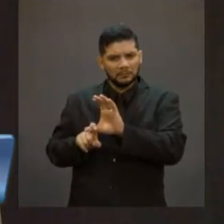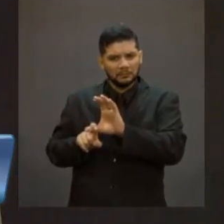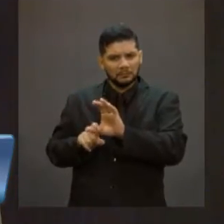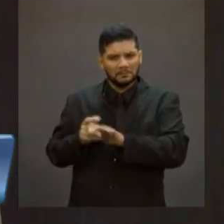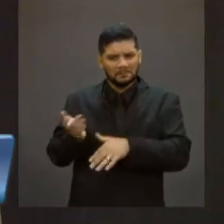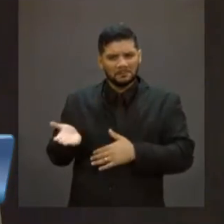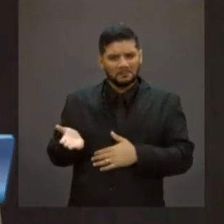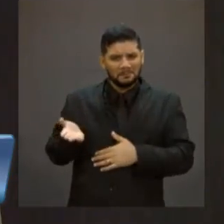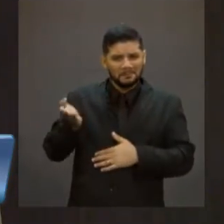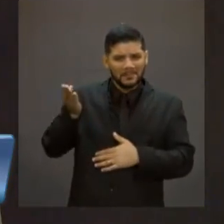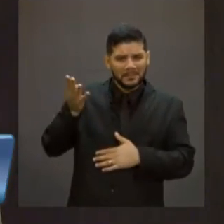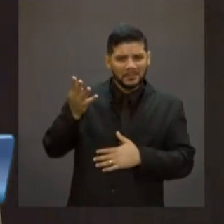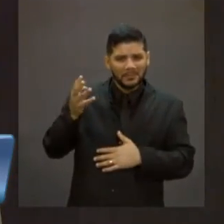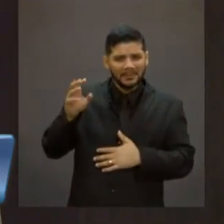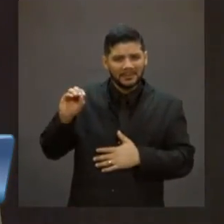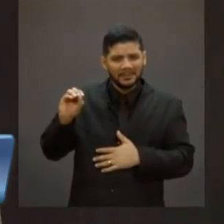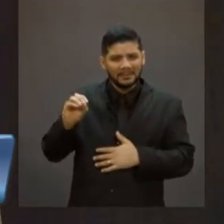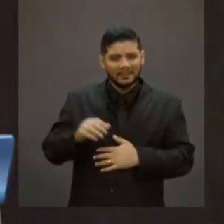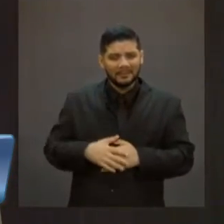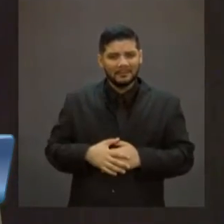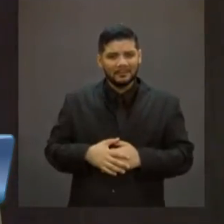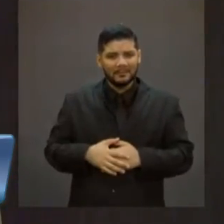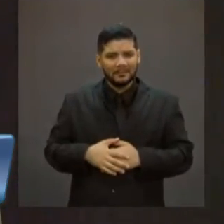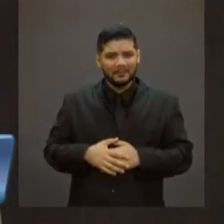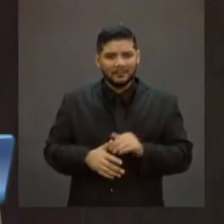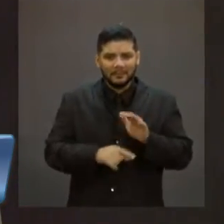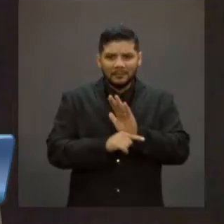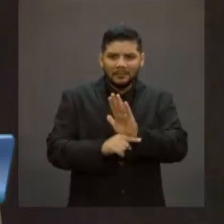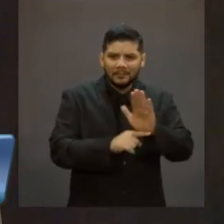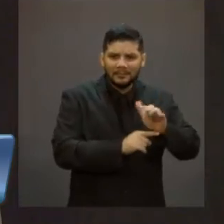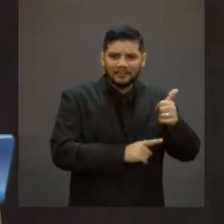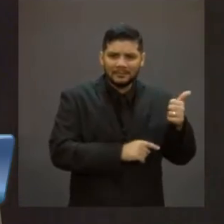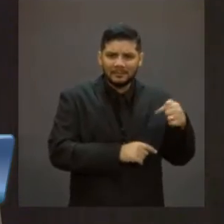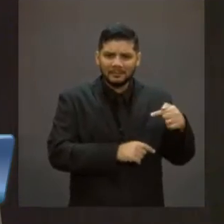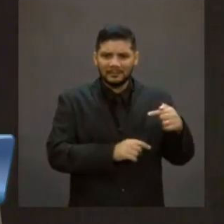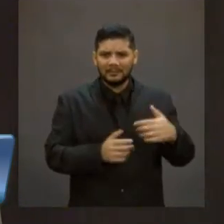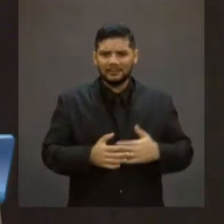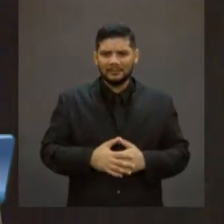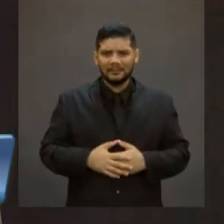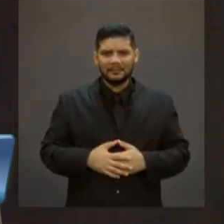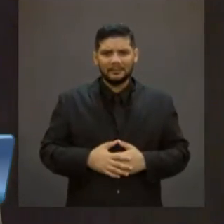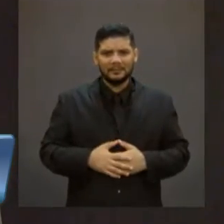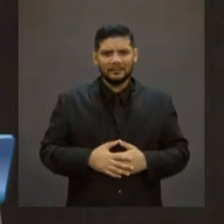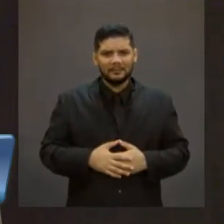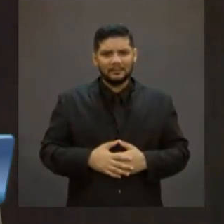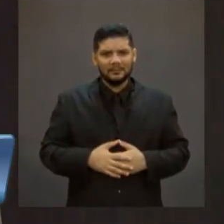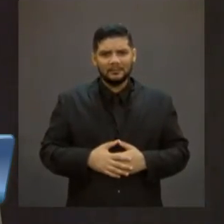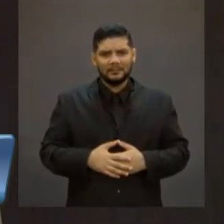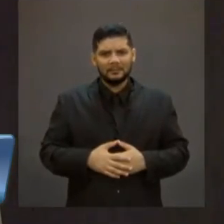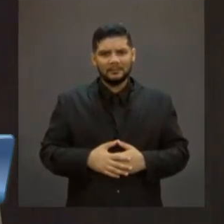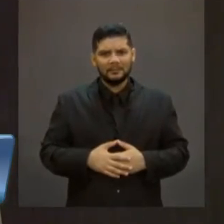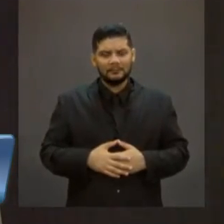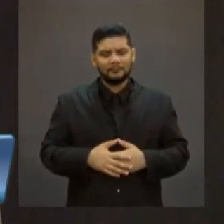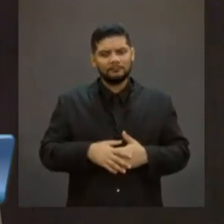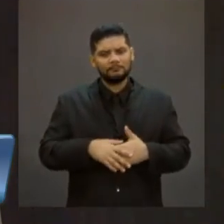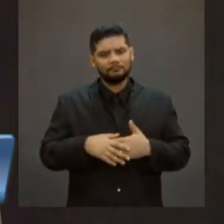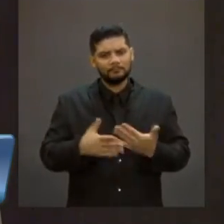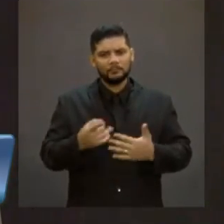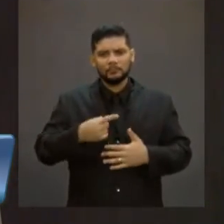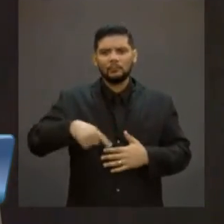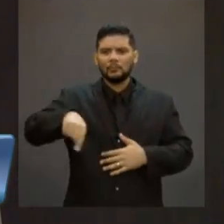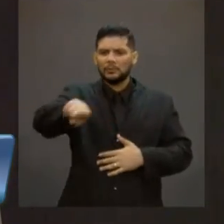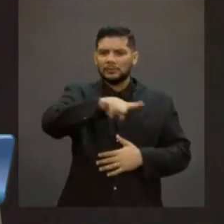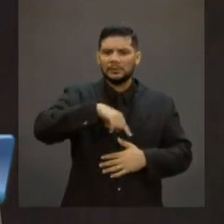da nossa solidariedade ao conjunto Cefés-Crés, a todas as assistentes sociais e os